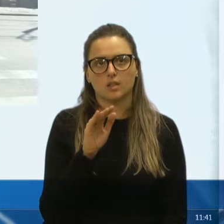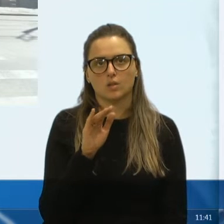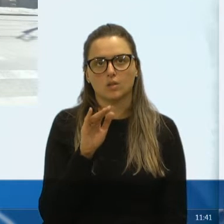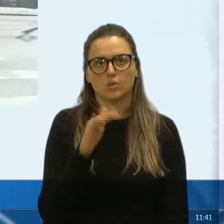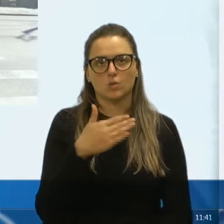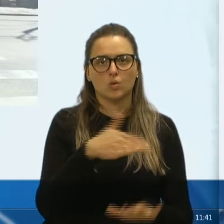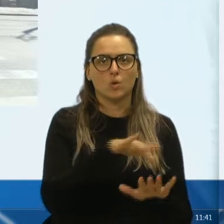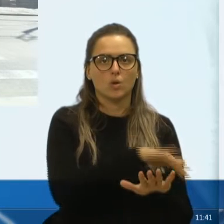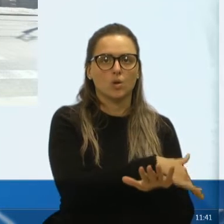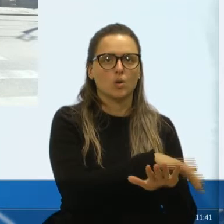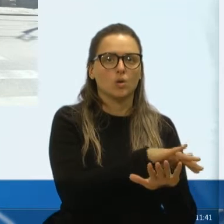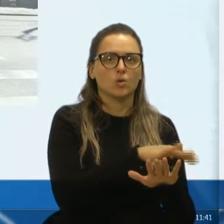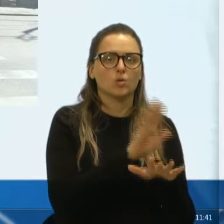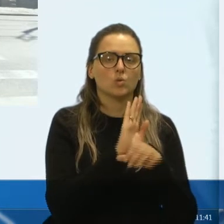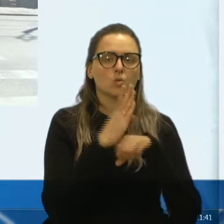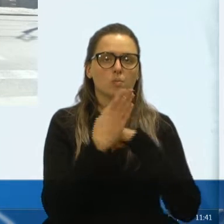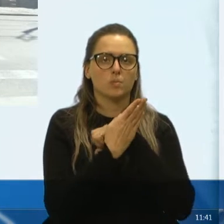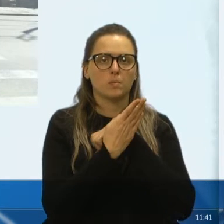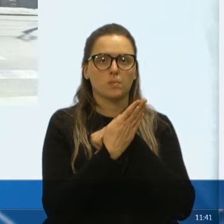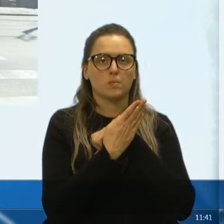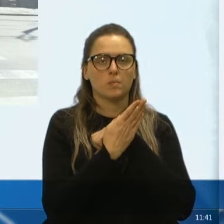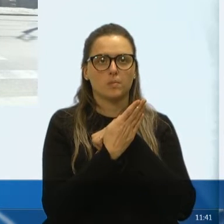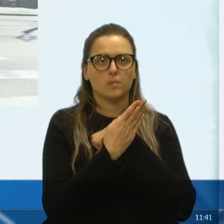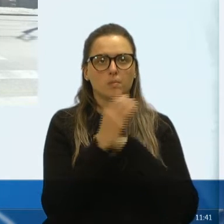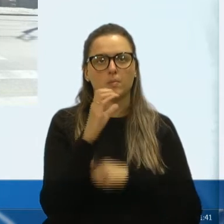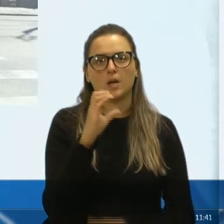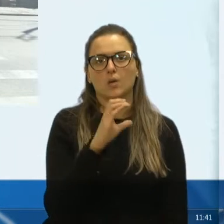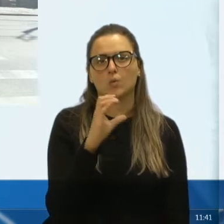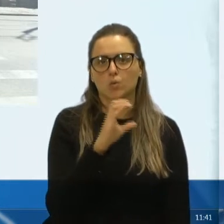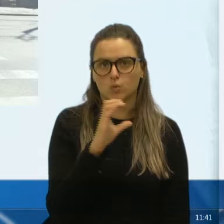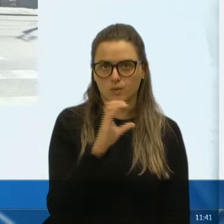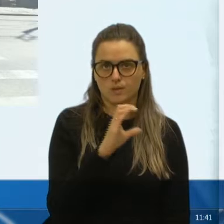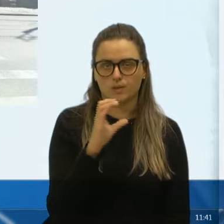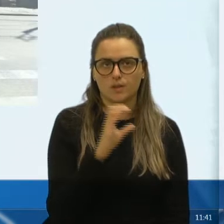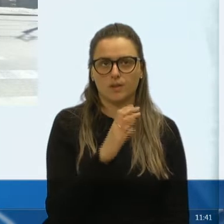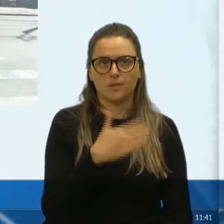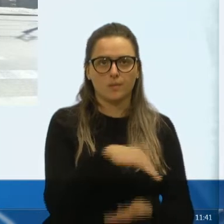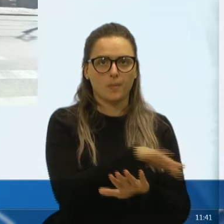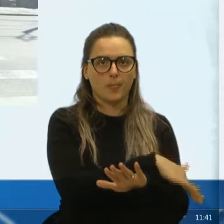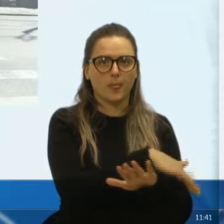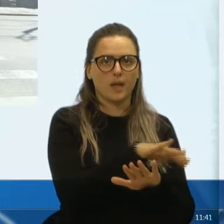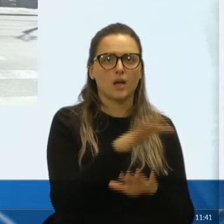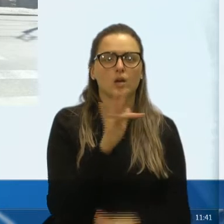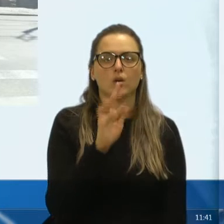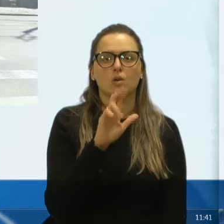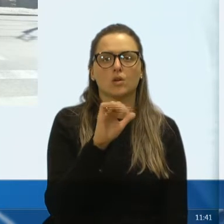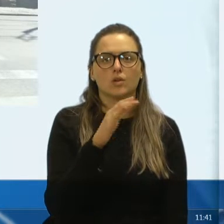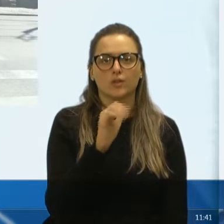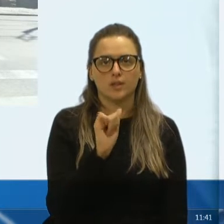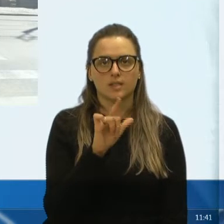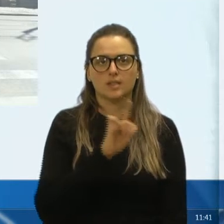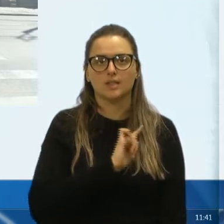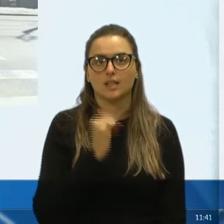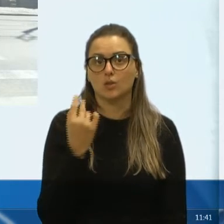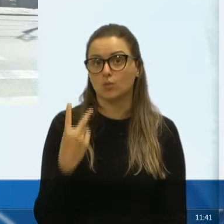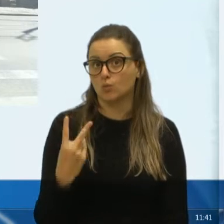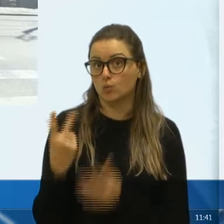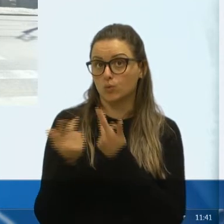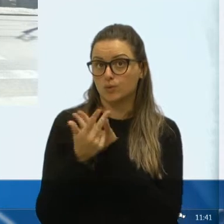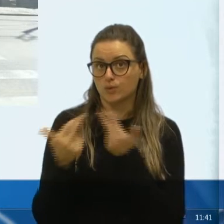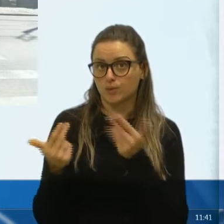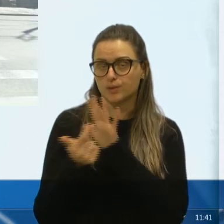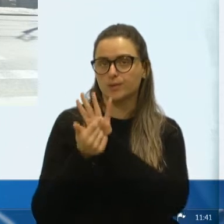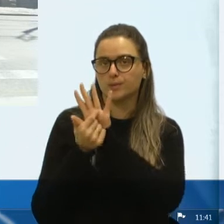aqui o tem com Bela Vista, mas que até já pertence ao Cruzeiro, ali na Avenida França, eles têm lá duas situações, que nos